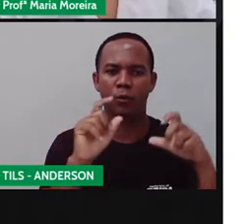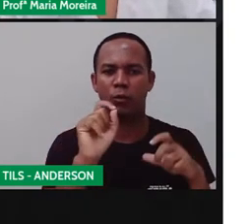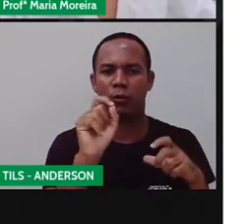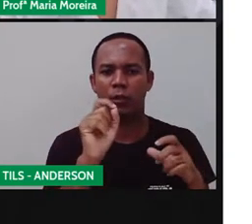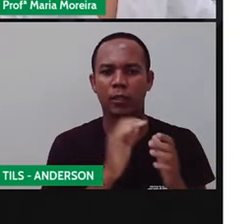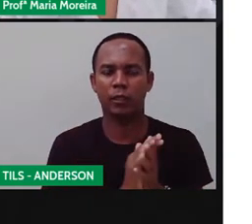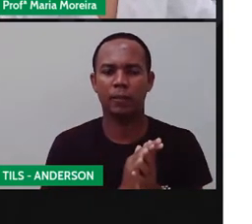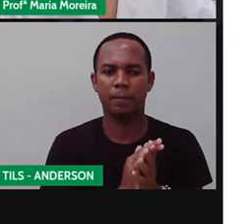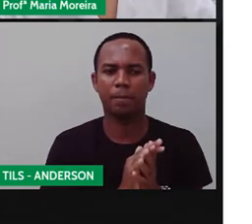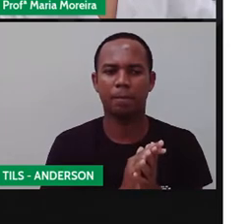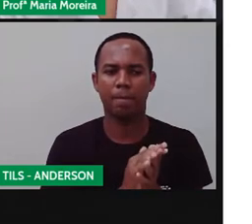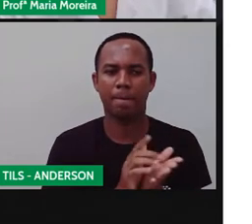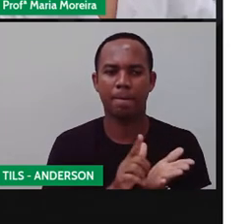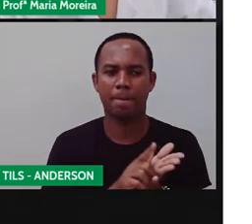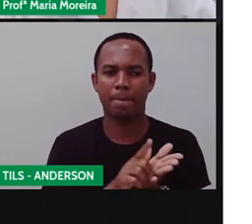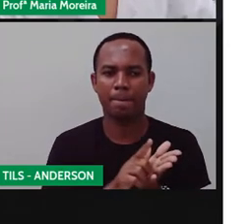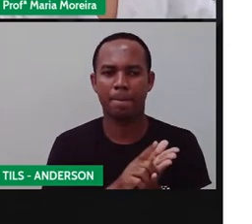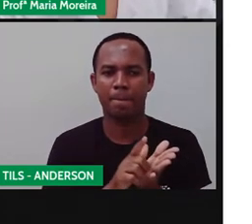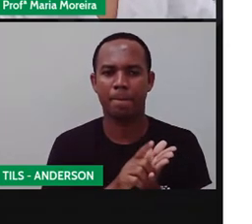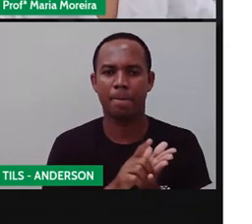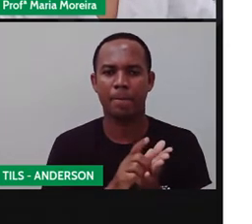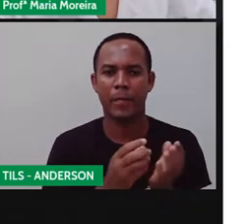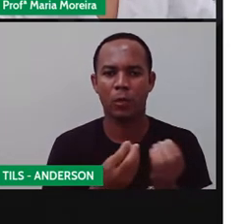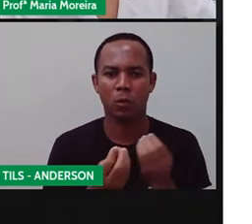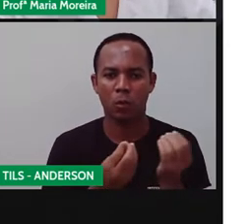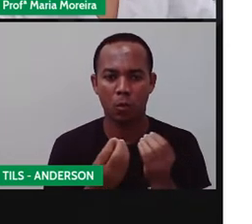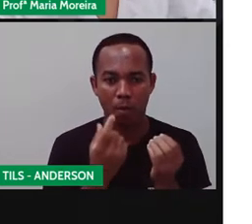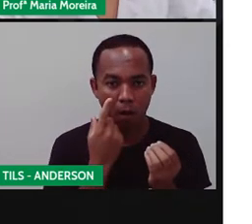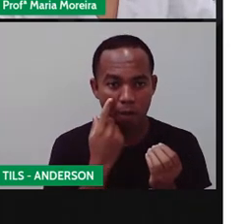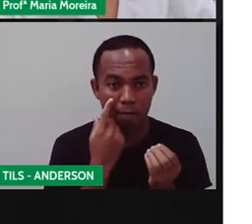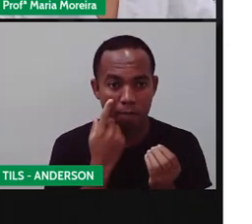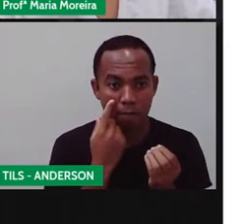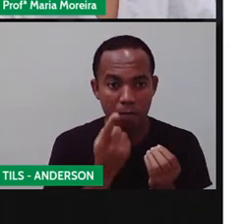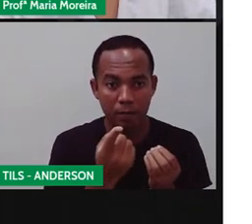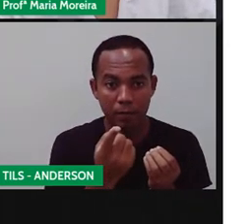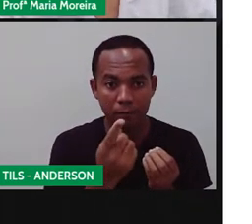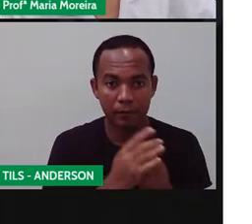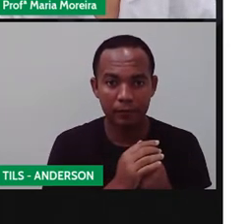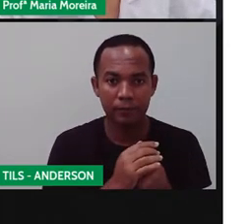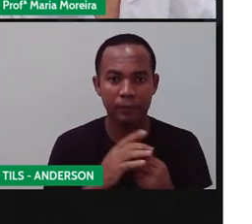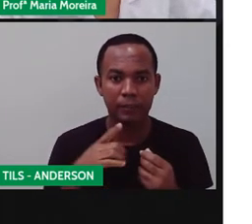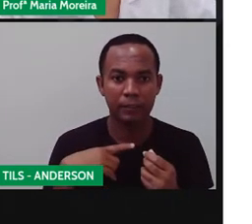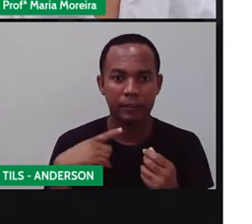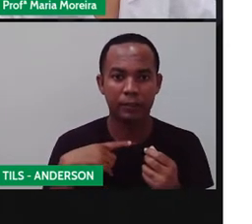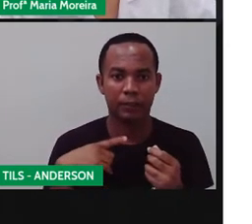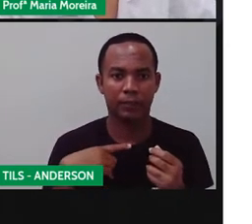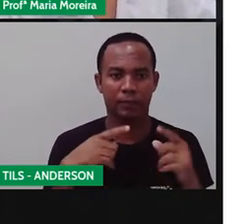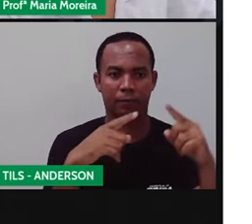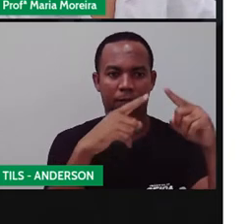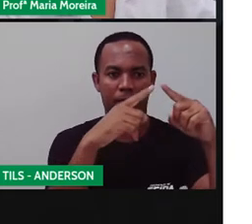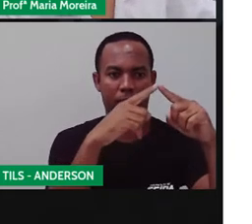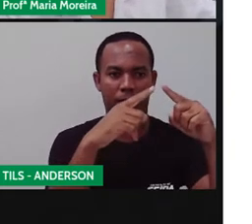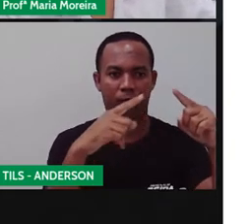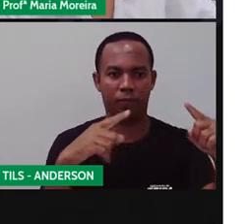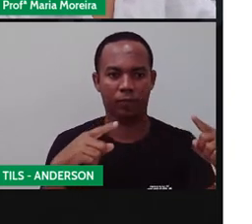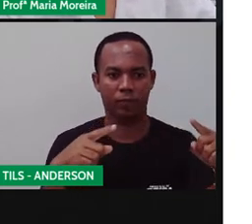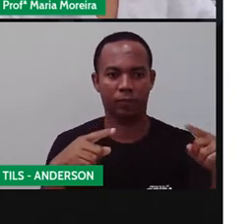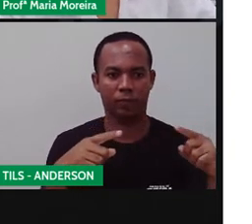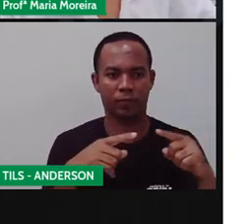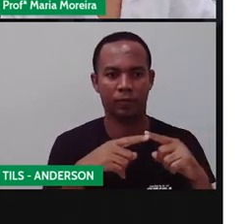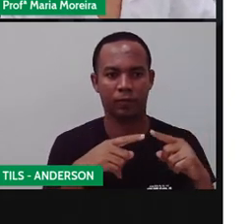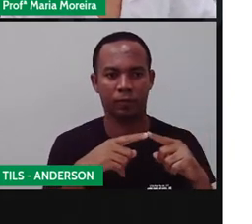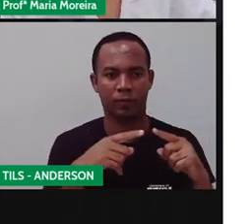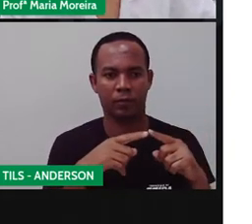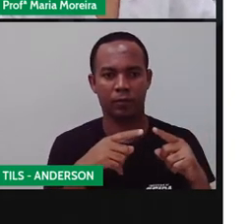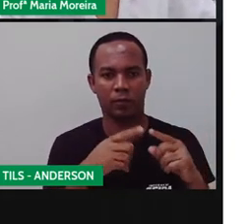Desses papiros. E aí, se vocês repararem, bem no centro aqui, tem até um triângulo, né? Provavelmente fazendo